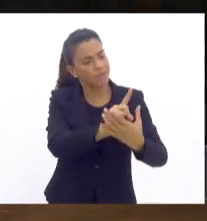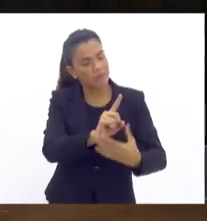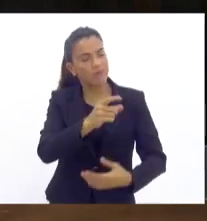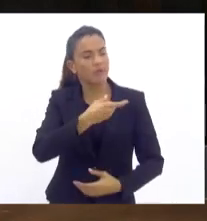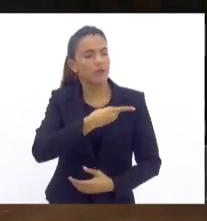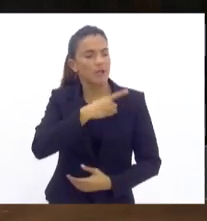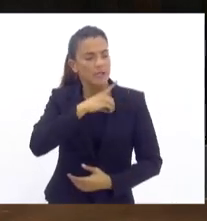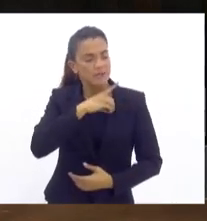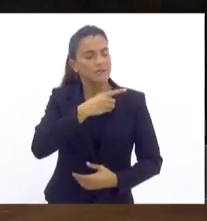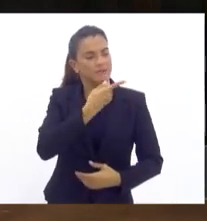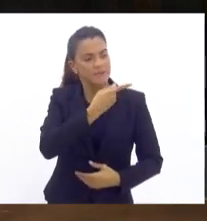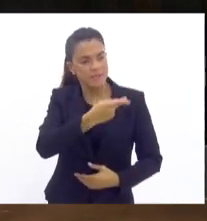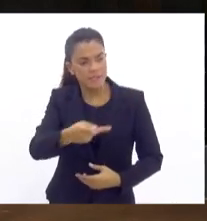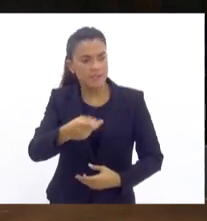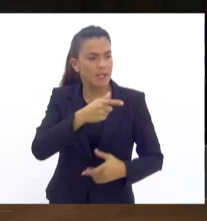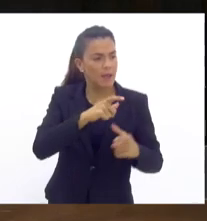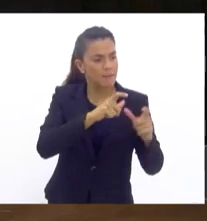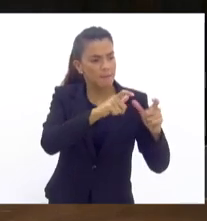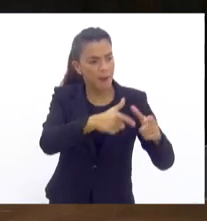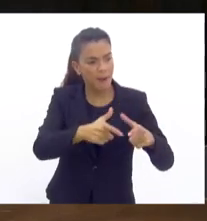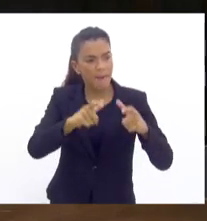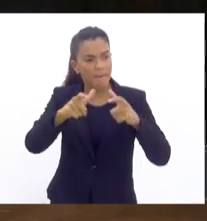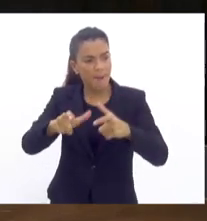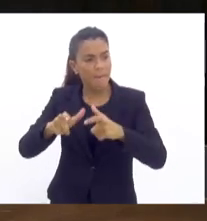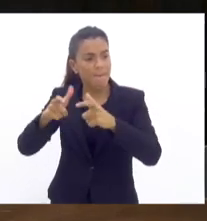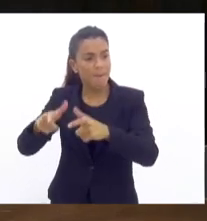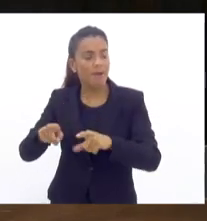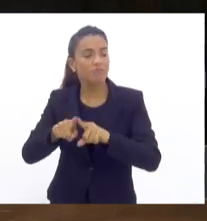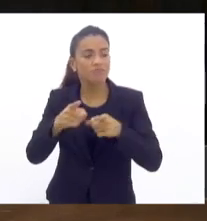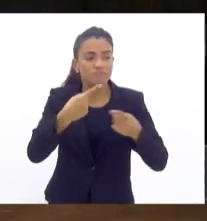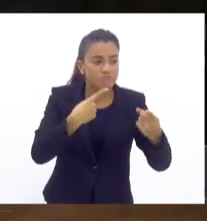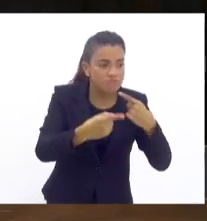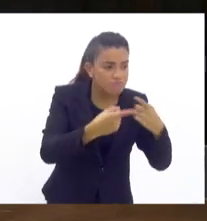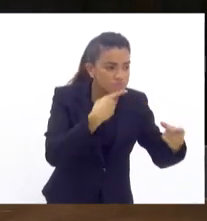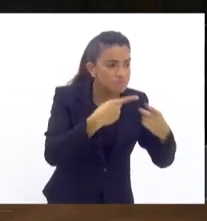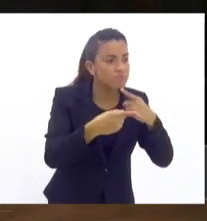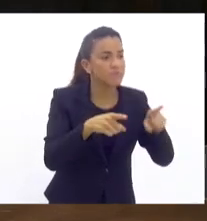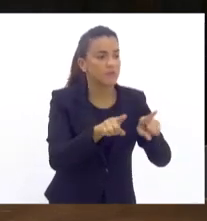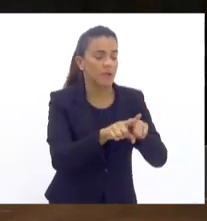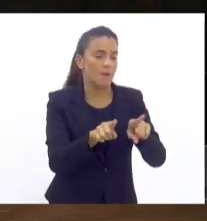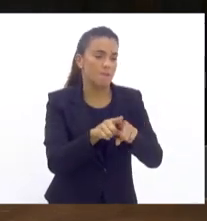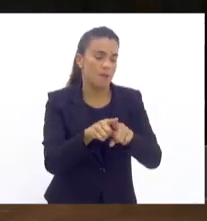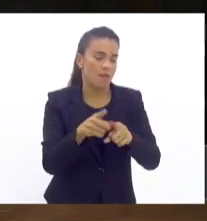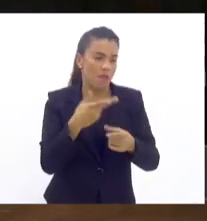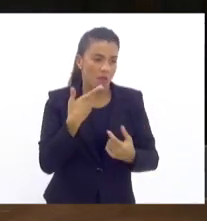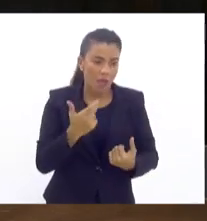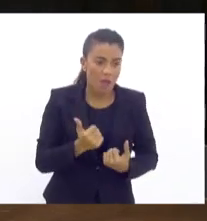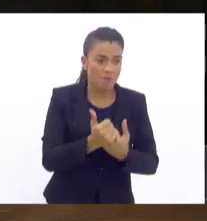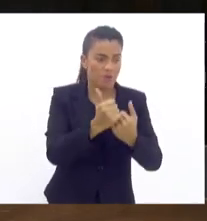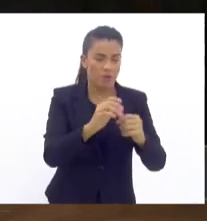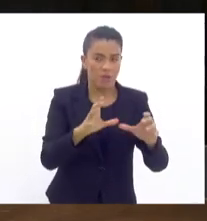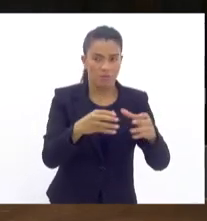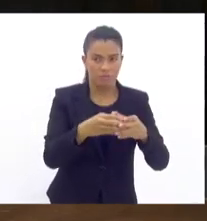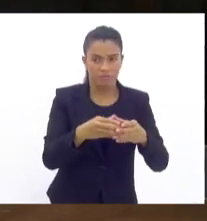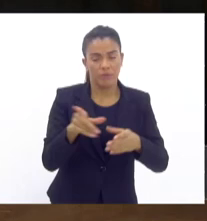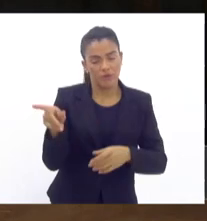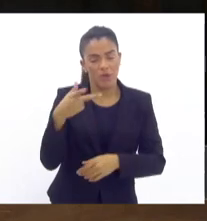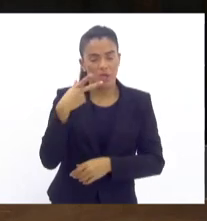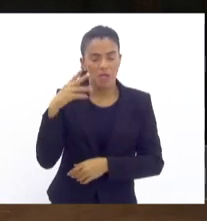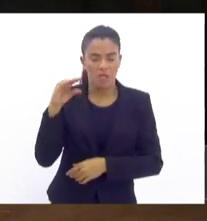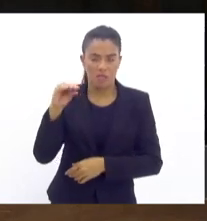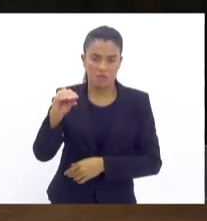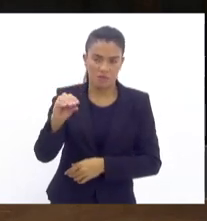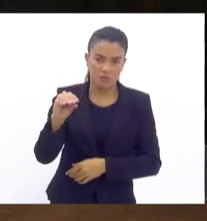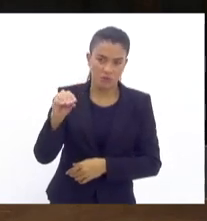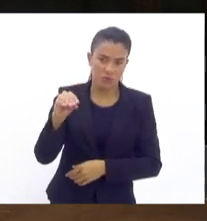visitar esses locais e se colocar à disposição dos servidores da área de segurança pública, então foi isso que o